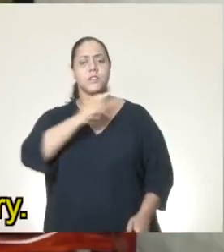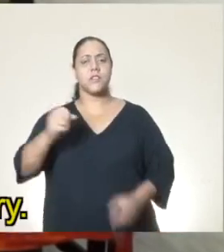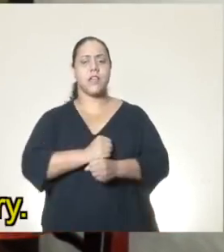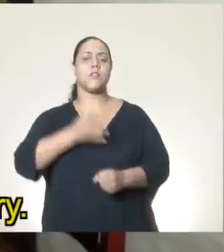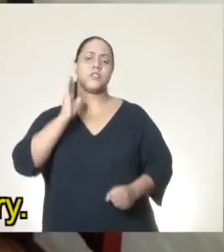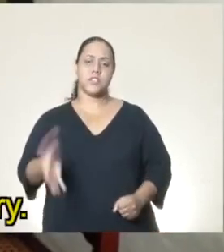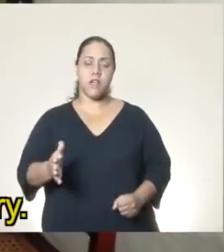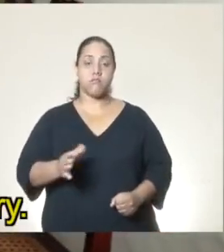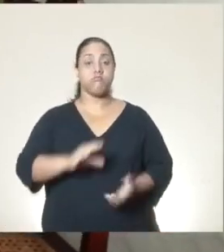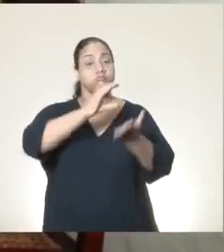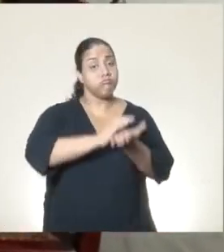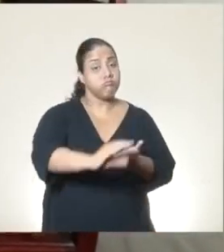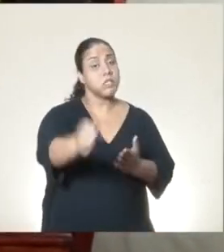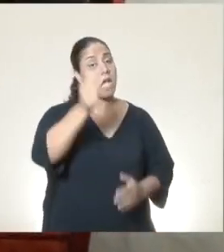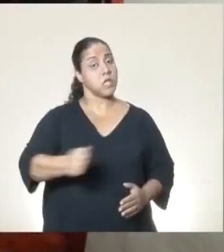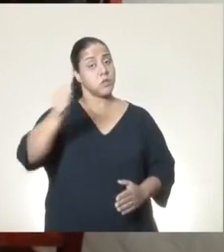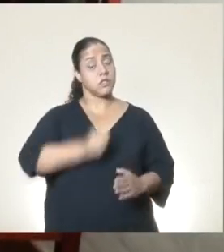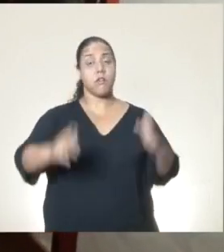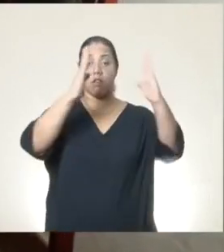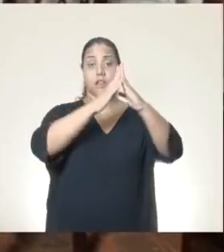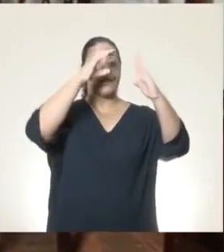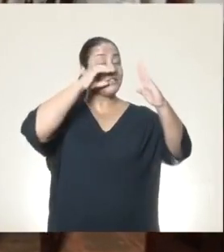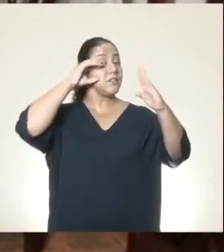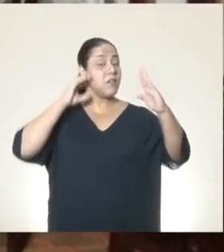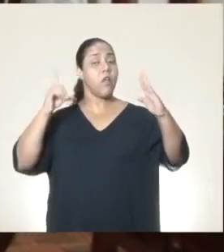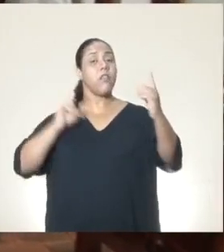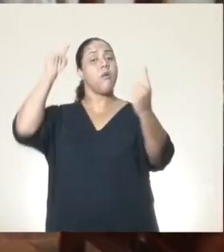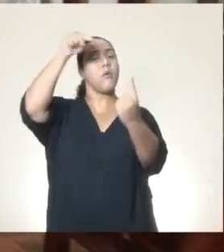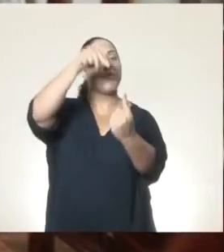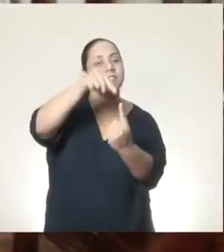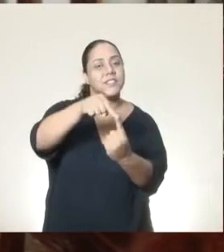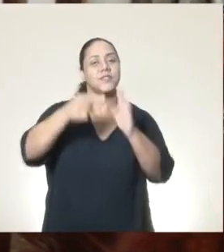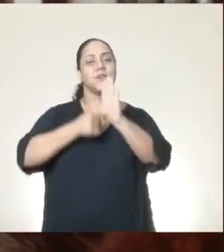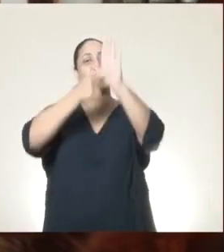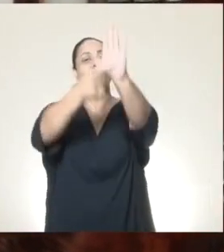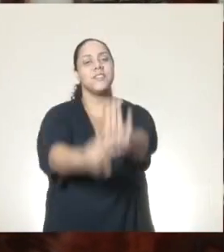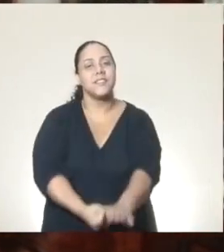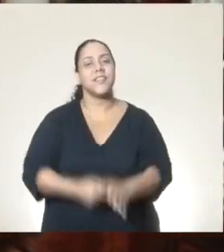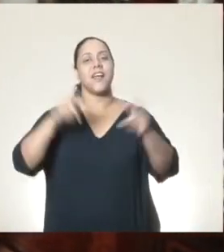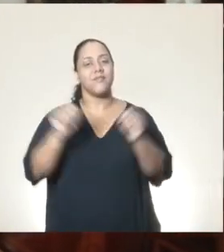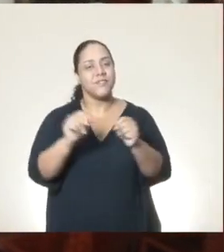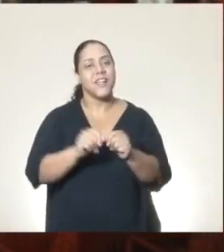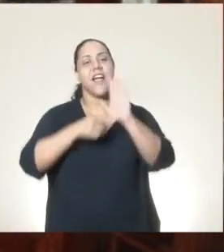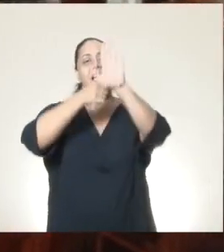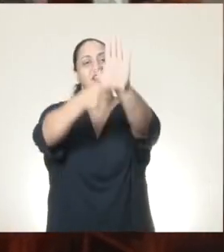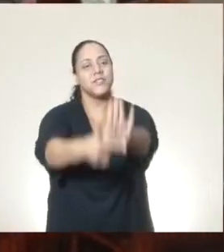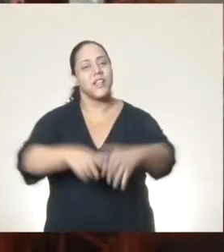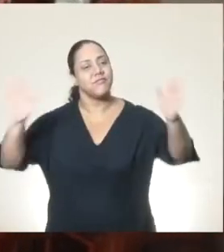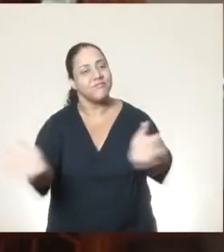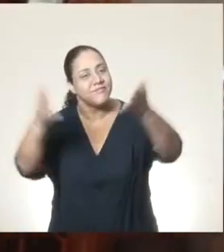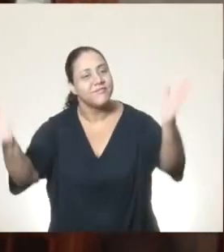centenário do nascimento de Cora. Mantido pela Associação Casa de Cora Coralina, tem a finalidade de projetar,